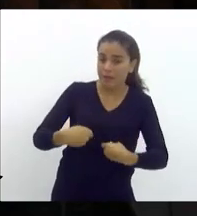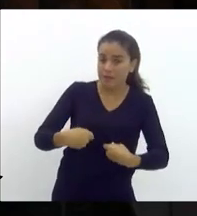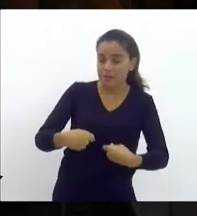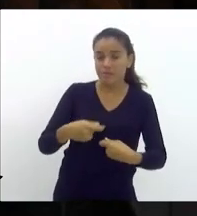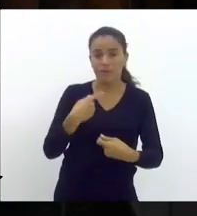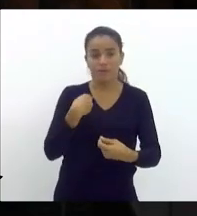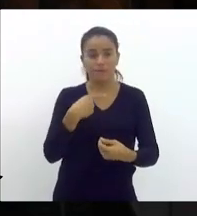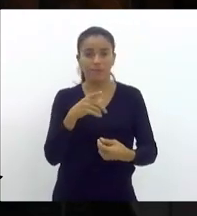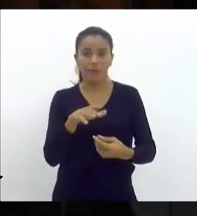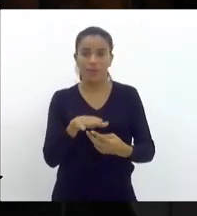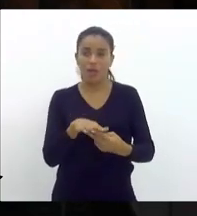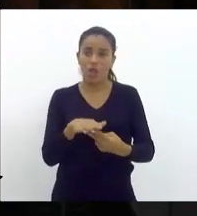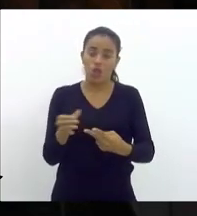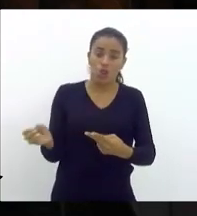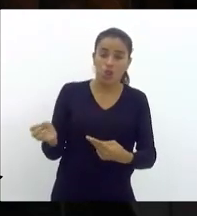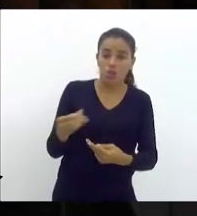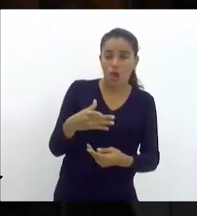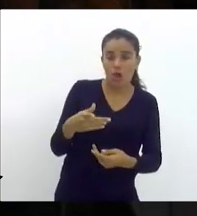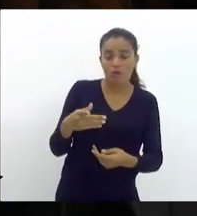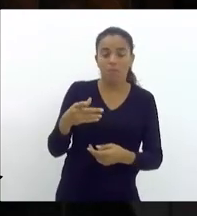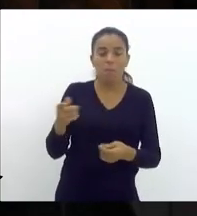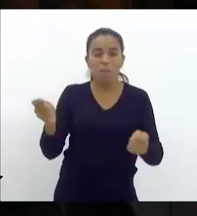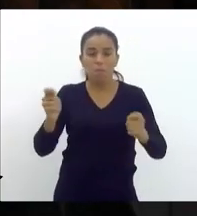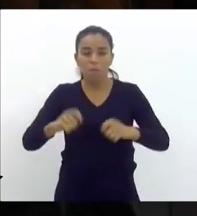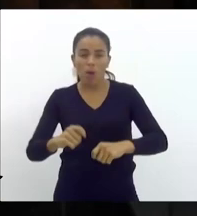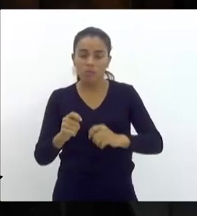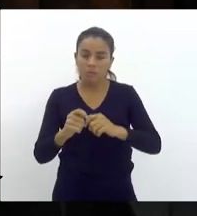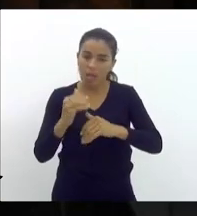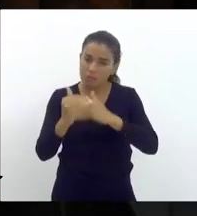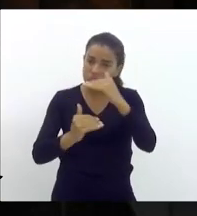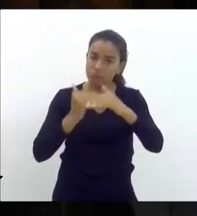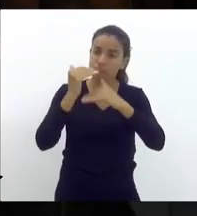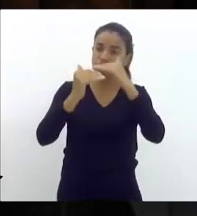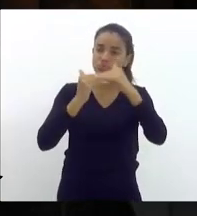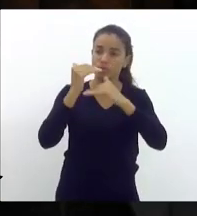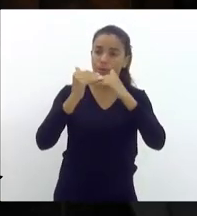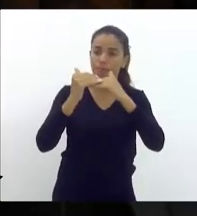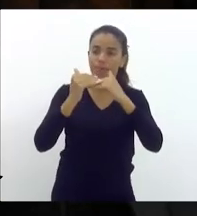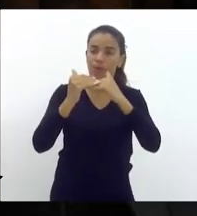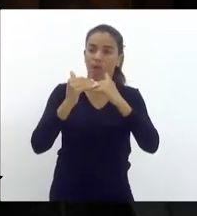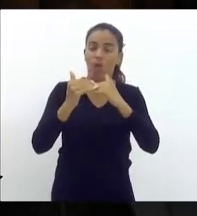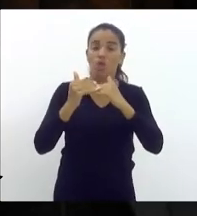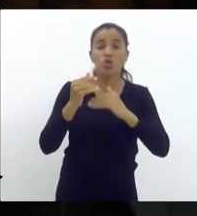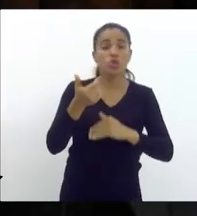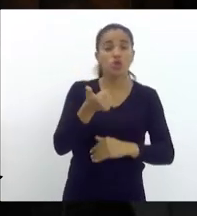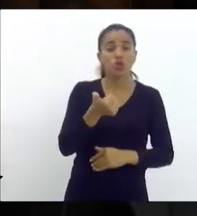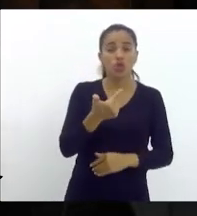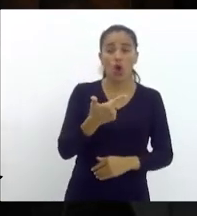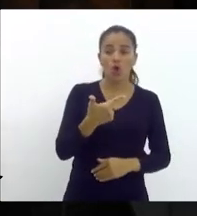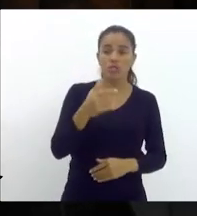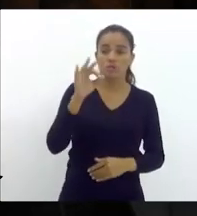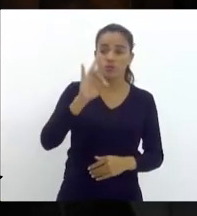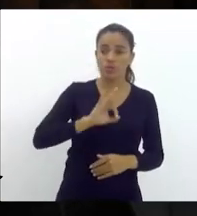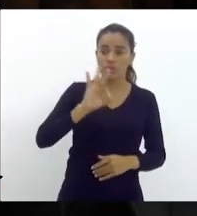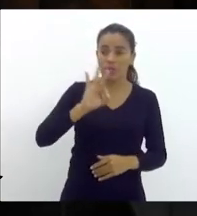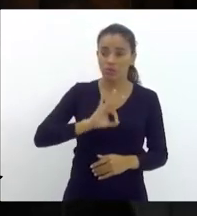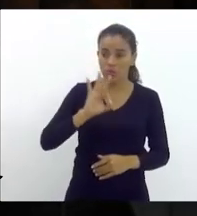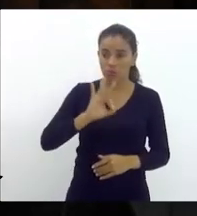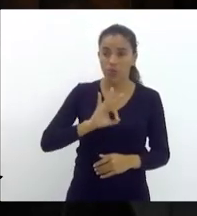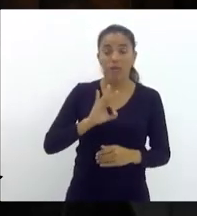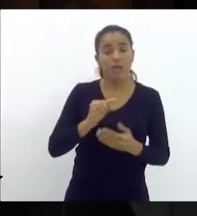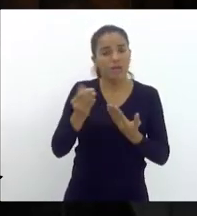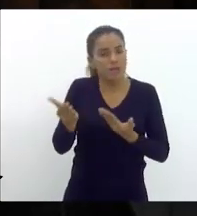as nove possibilidades de ascensão de 12%. E isso